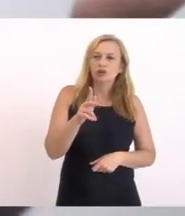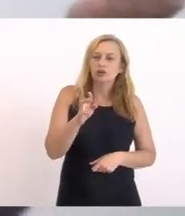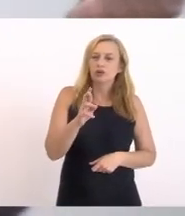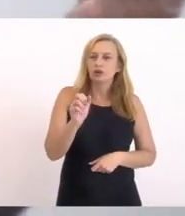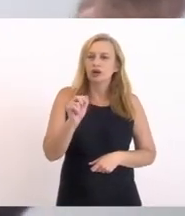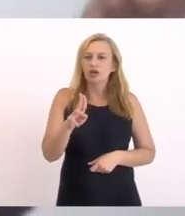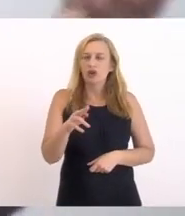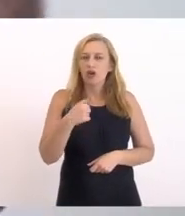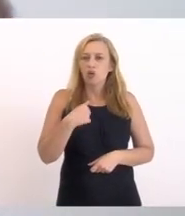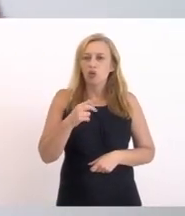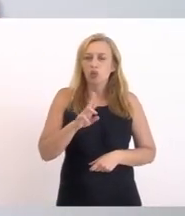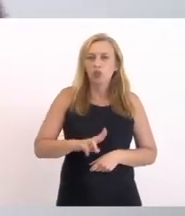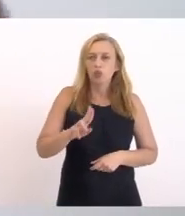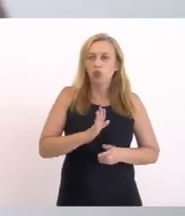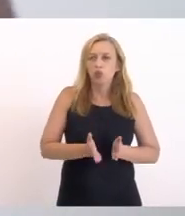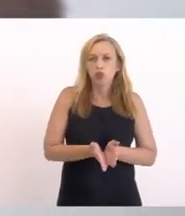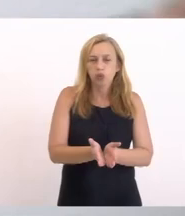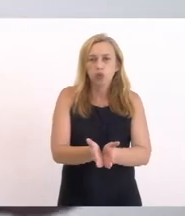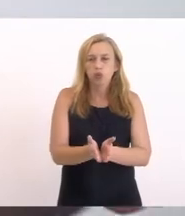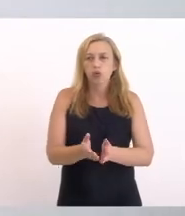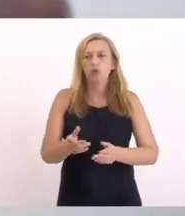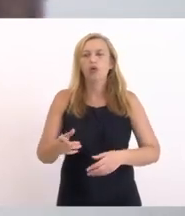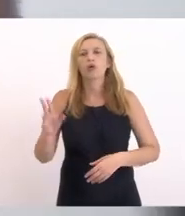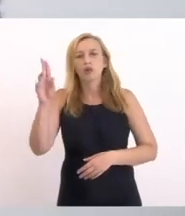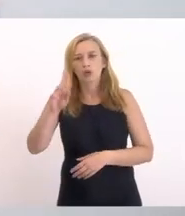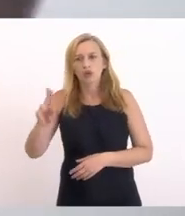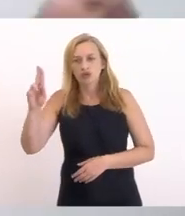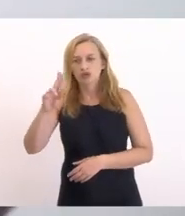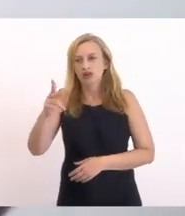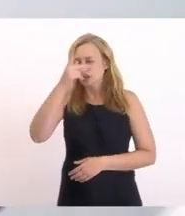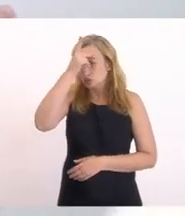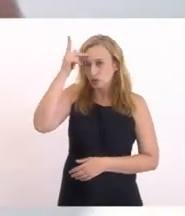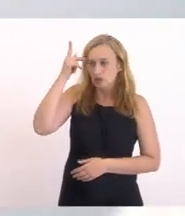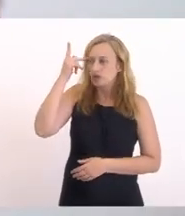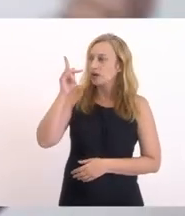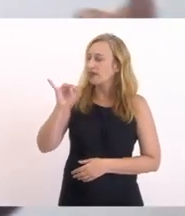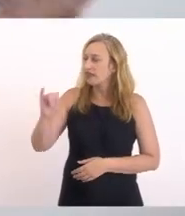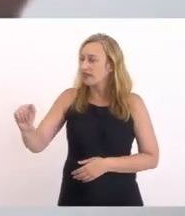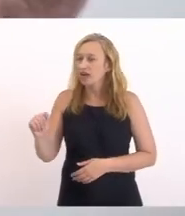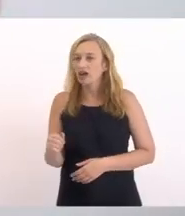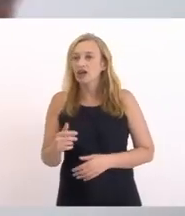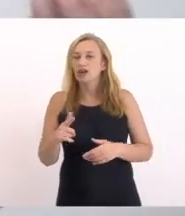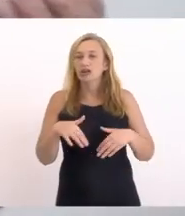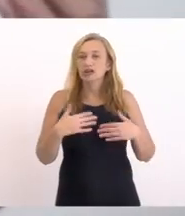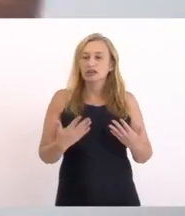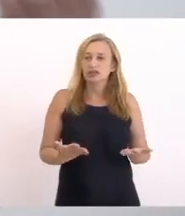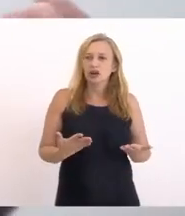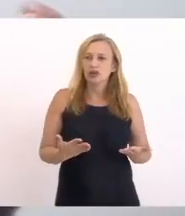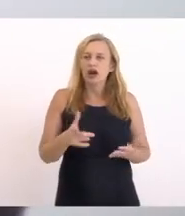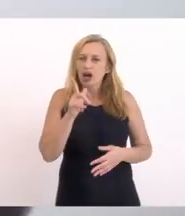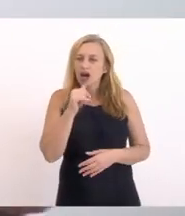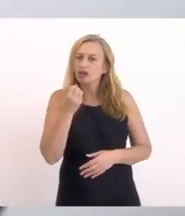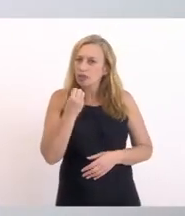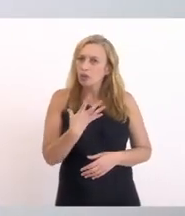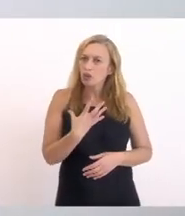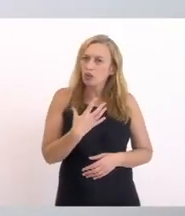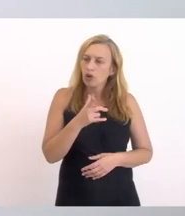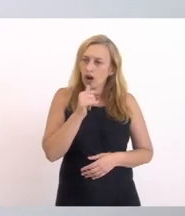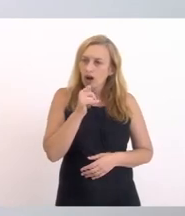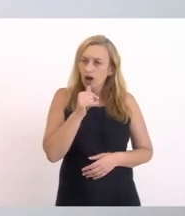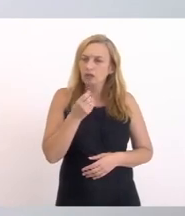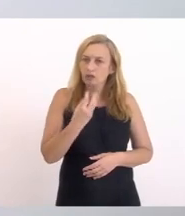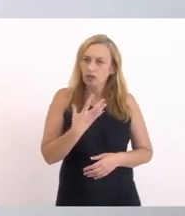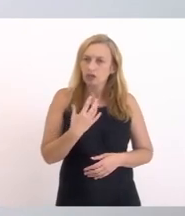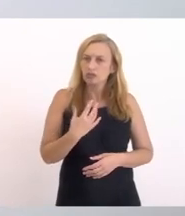barco Para fazer isso É com o pessoal da universidade É com o INE Então não tem dado Nossa Lagoa A água nossa está boa Então o nosso